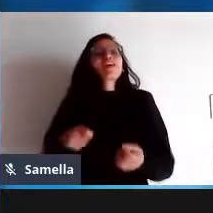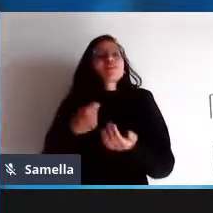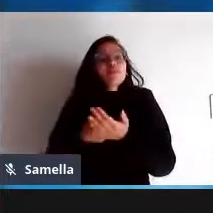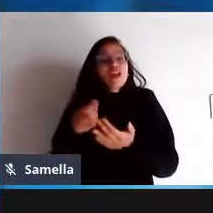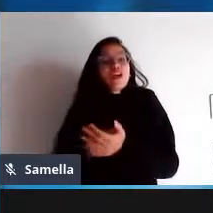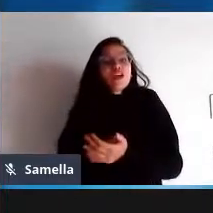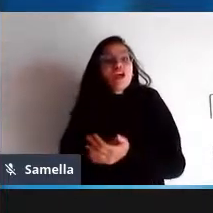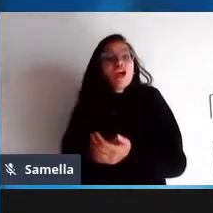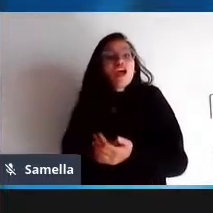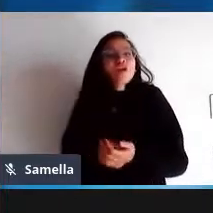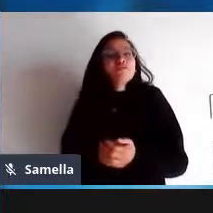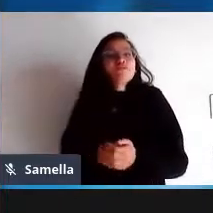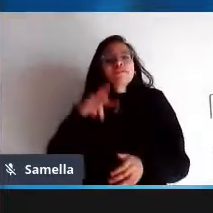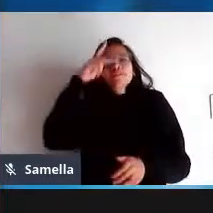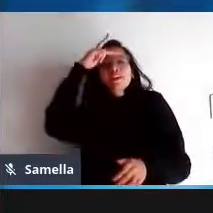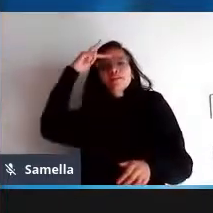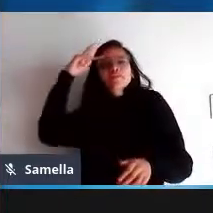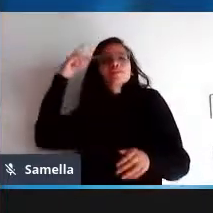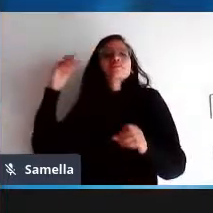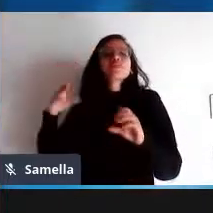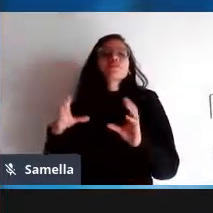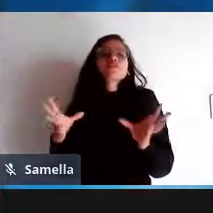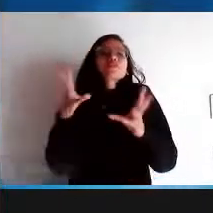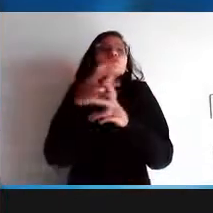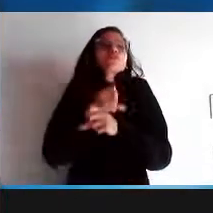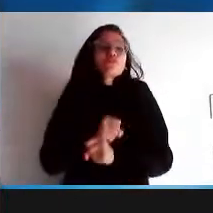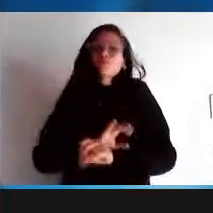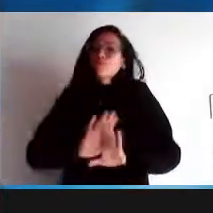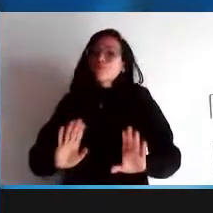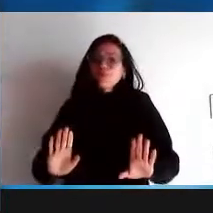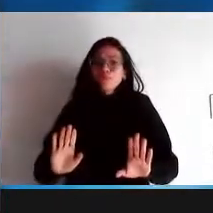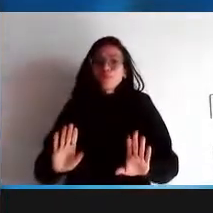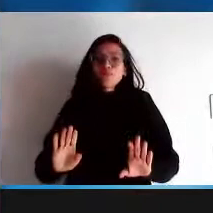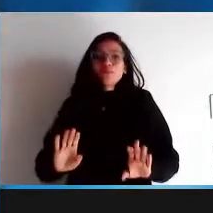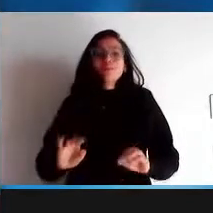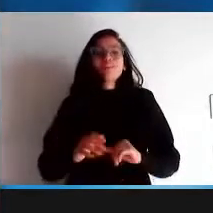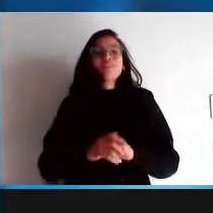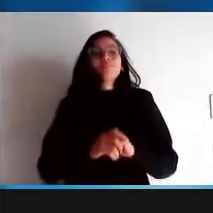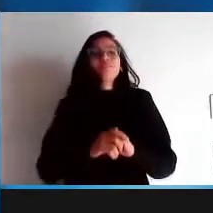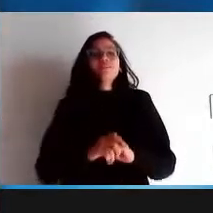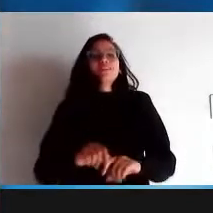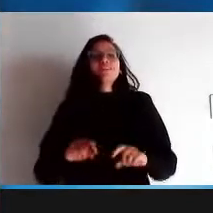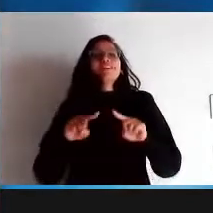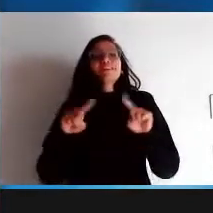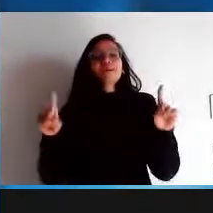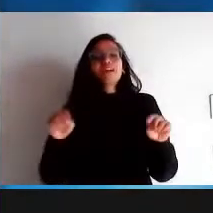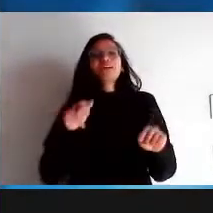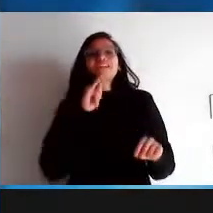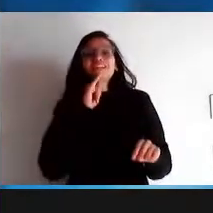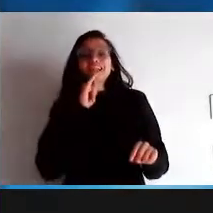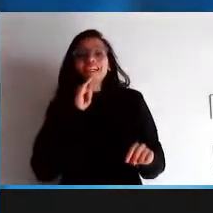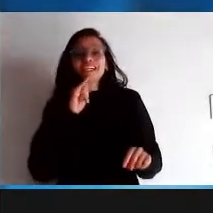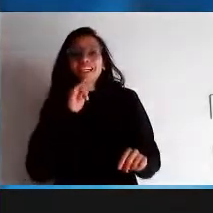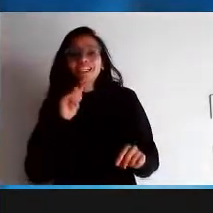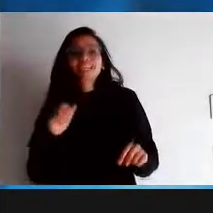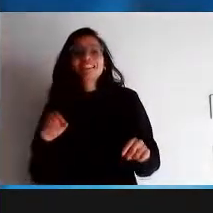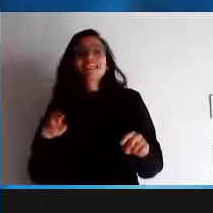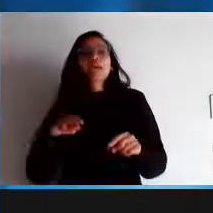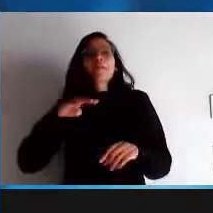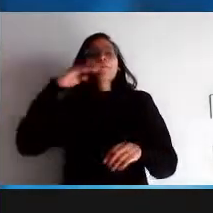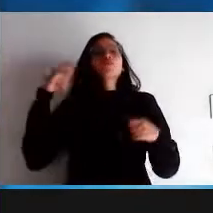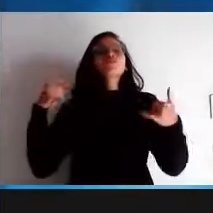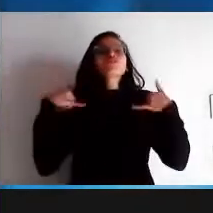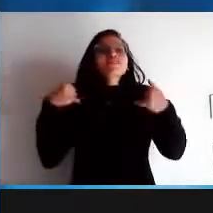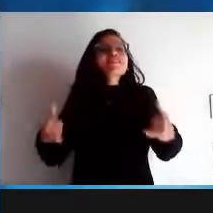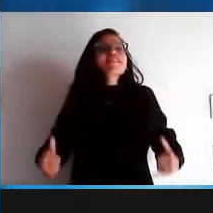então há que se considerar o software livre como uma alternativa até ética do uso do